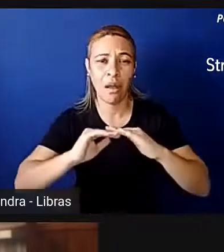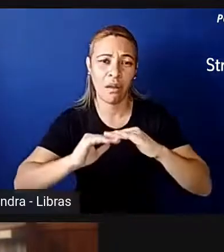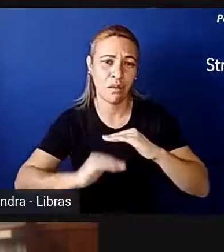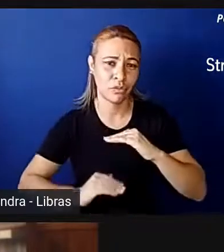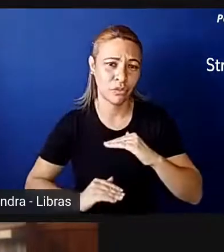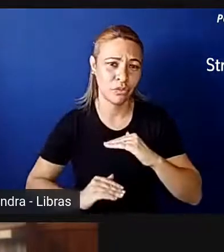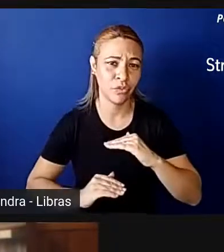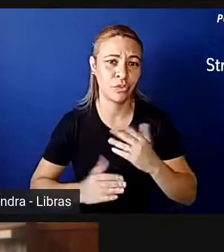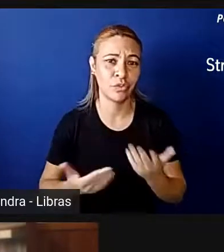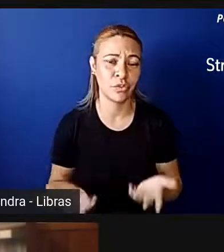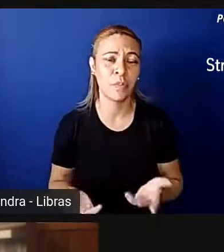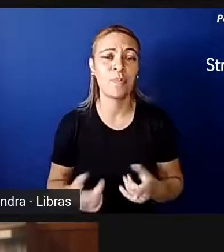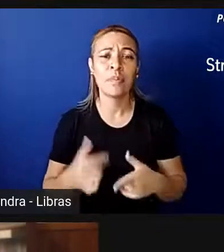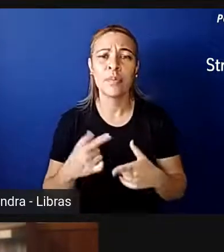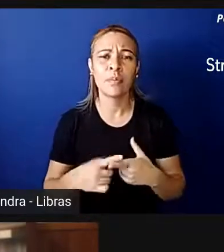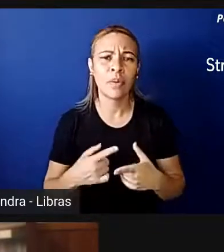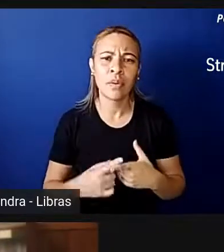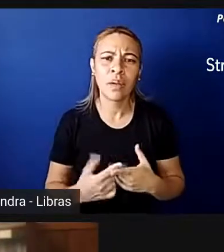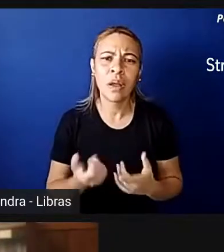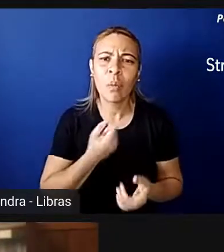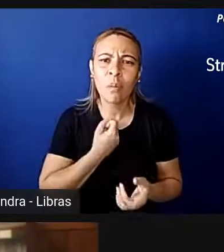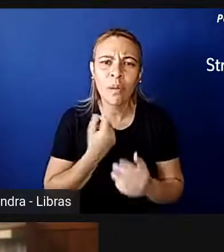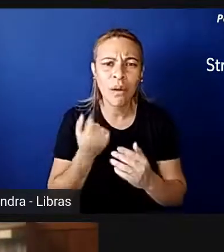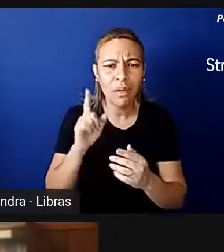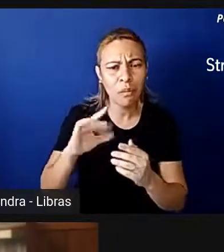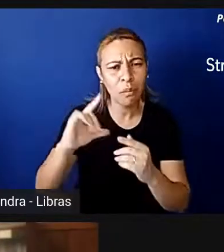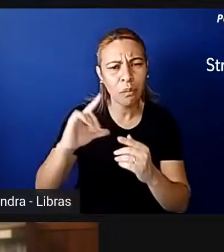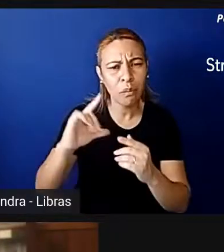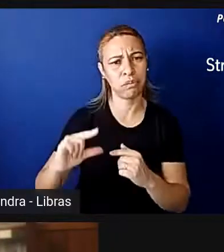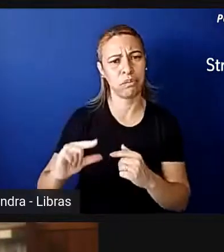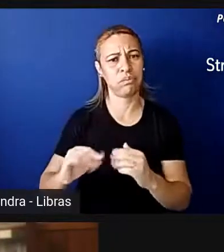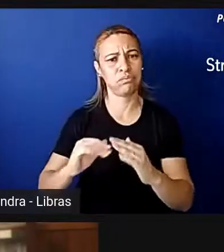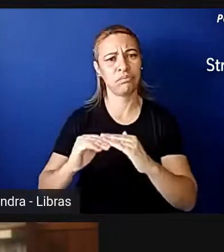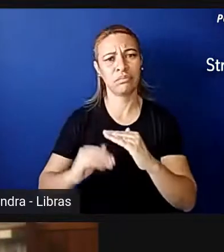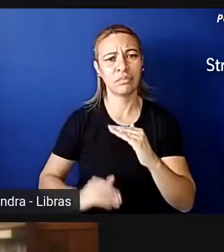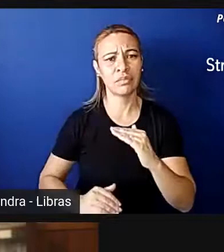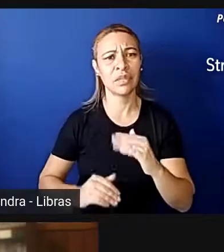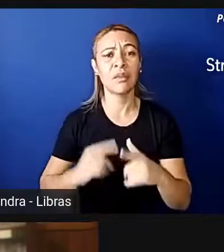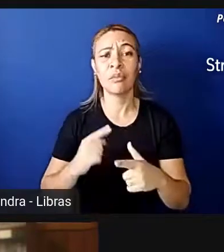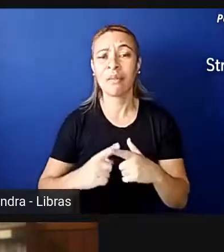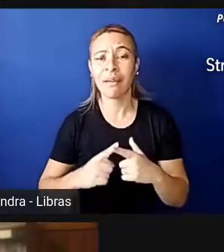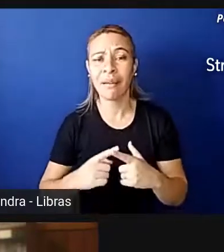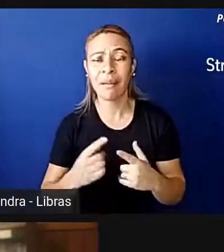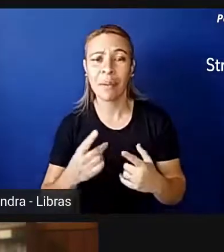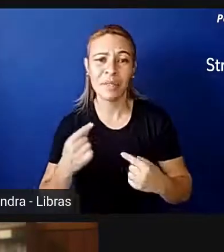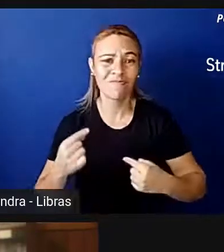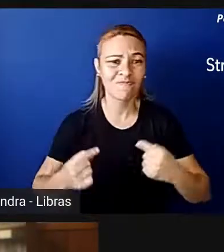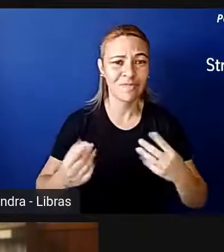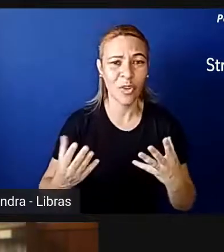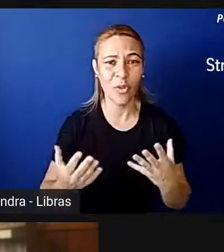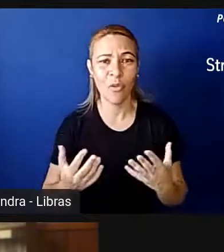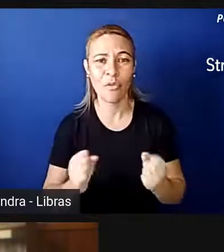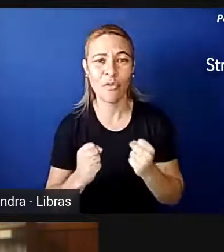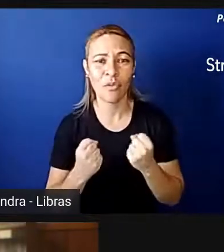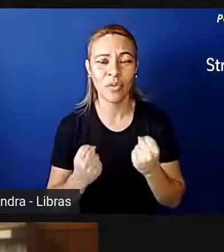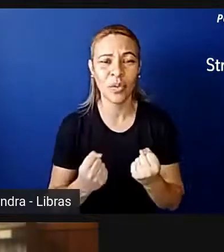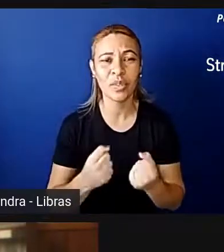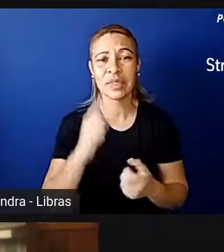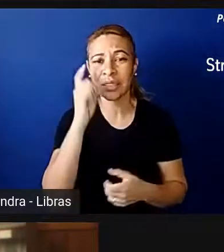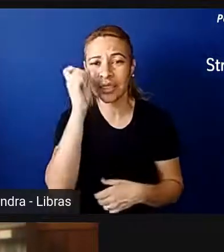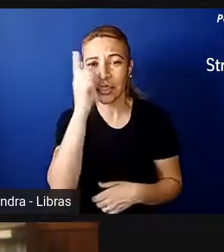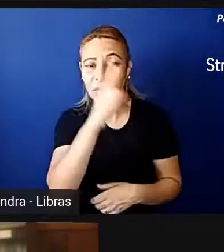e por que que esse número é tão baixo? É pela correlação de forças, né, nas casas, né, quer dizer, tem sido difícil